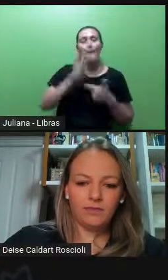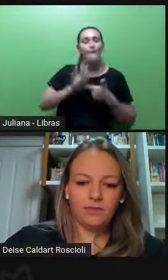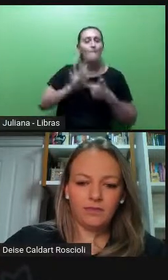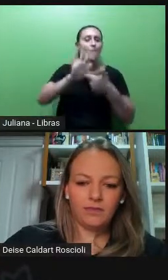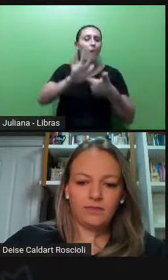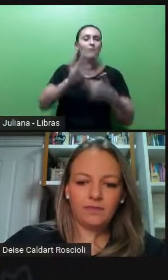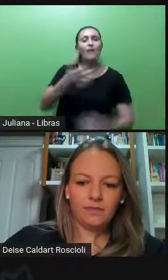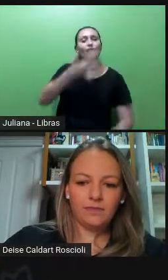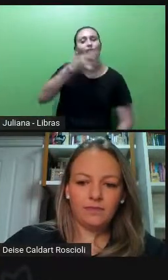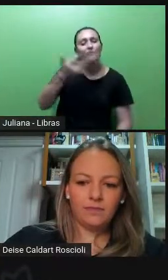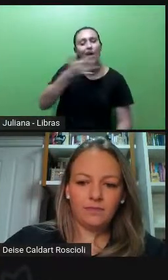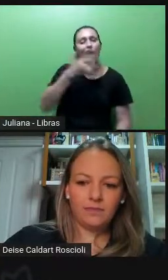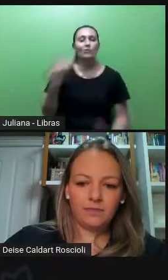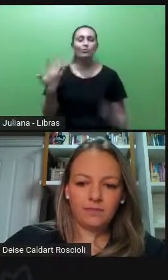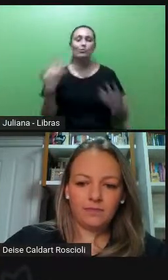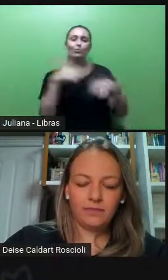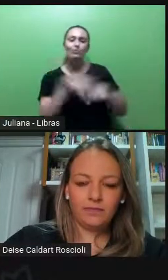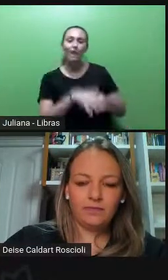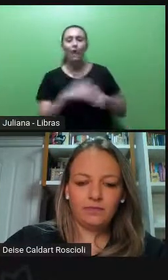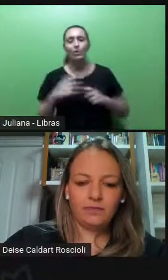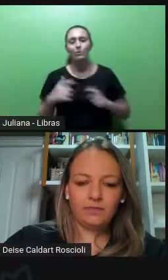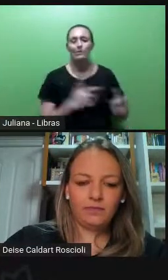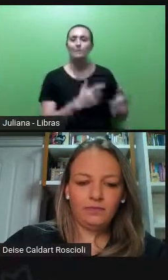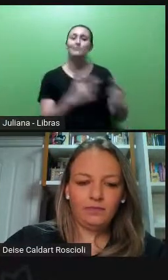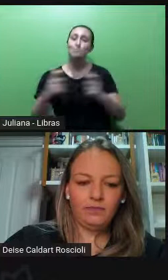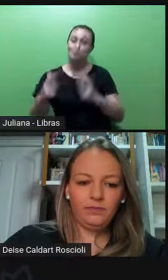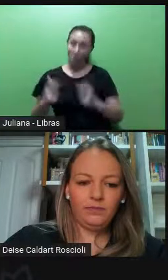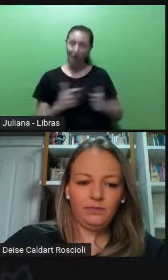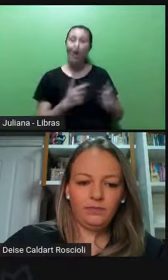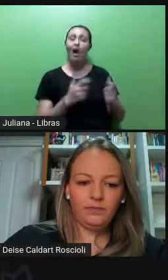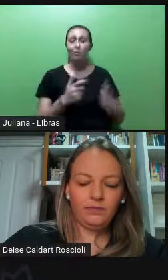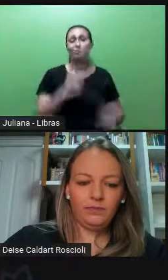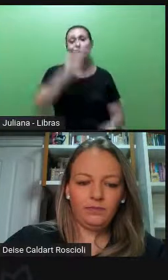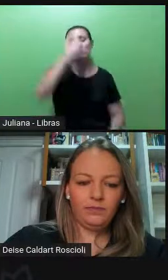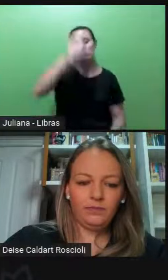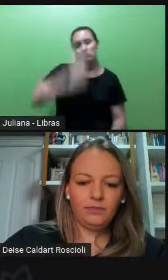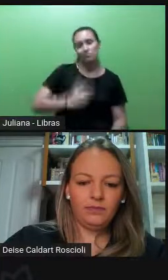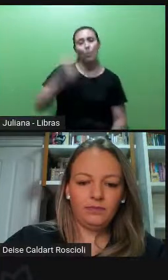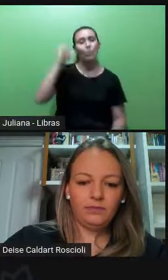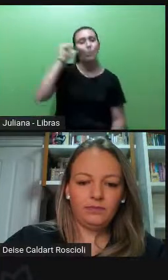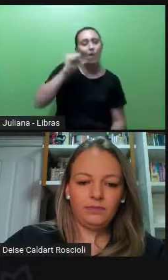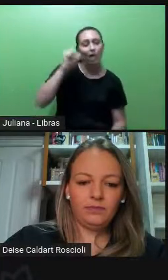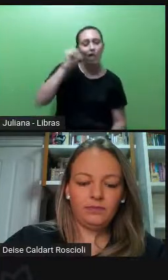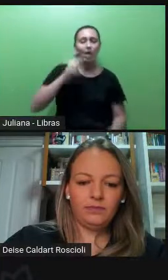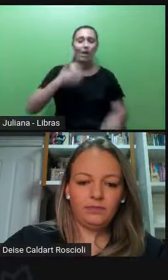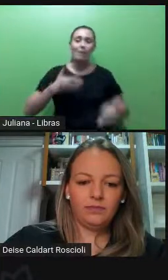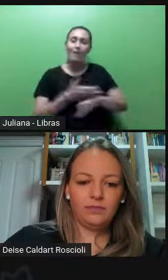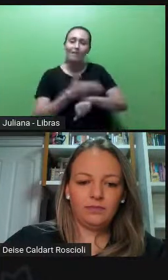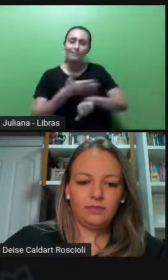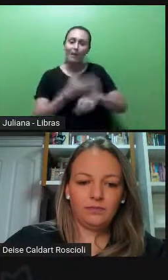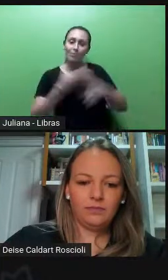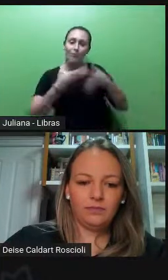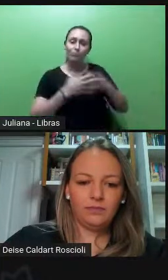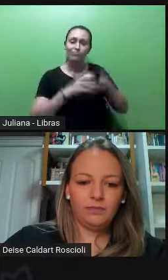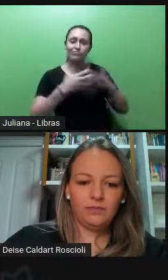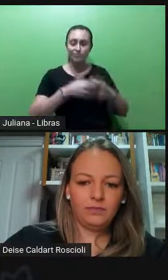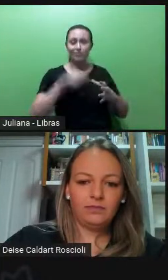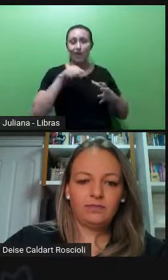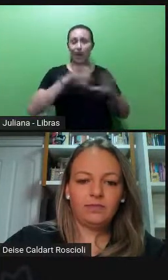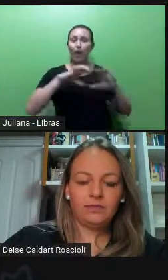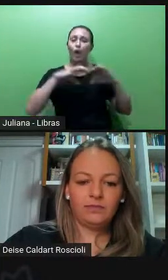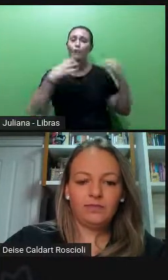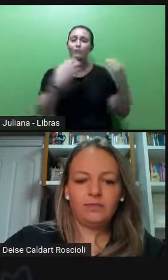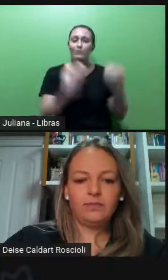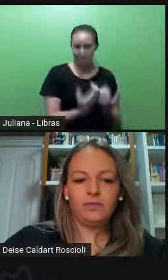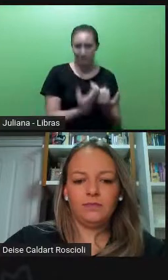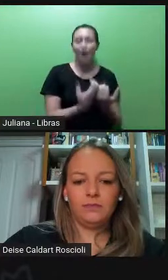acesso e de inclusão em alguns espaços, enquanto ser mulher, fazer parte da comunidade LGBT e ser oriunda de uma